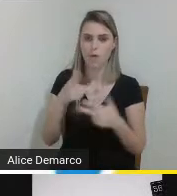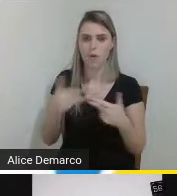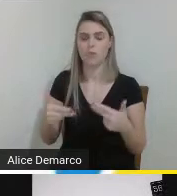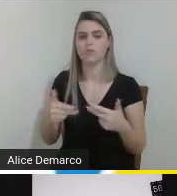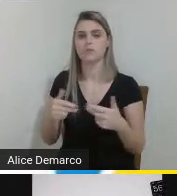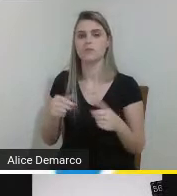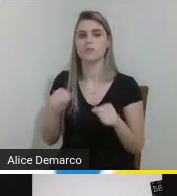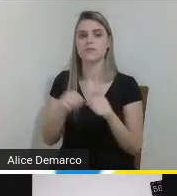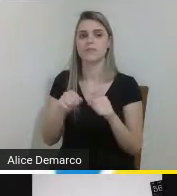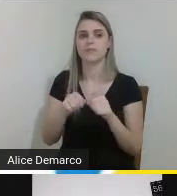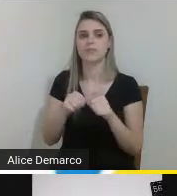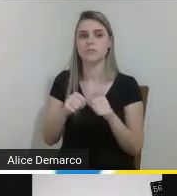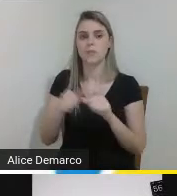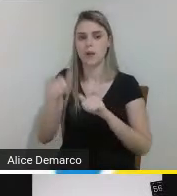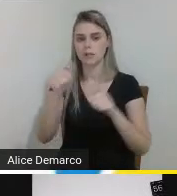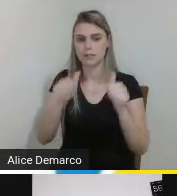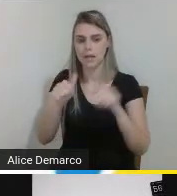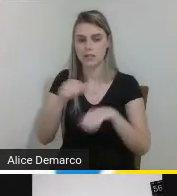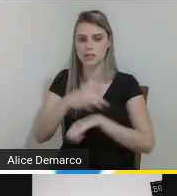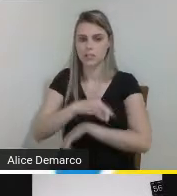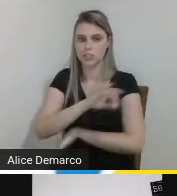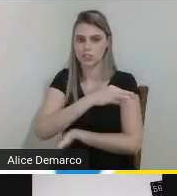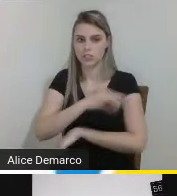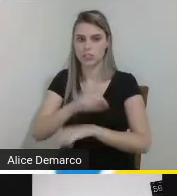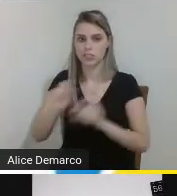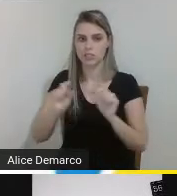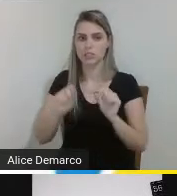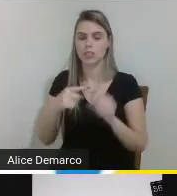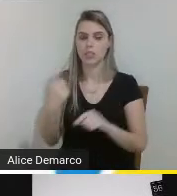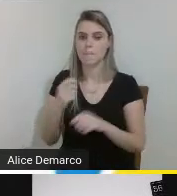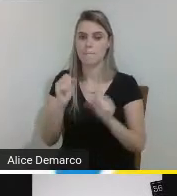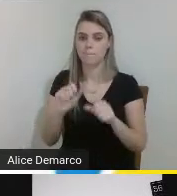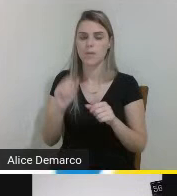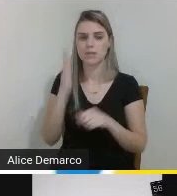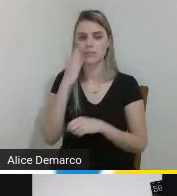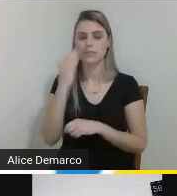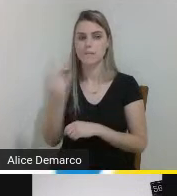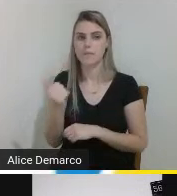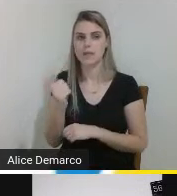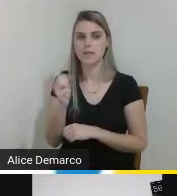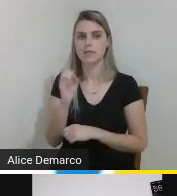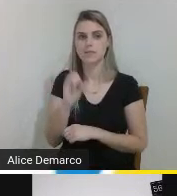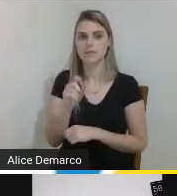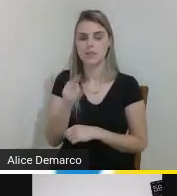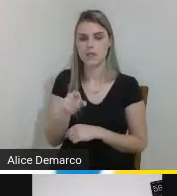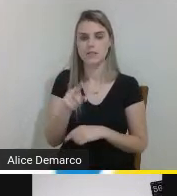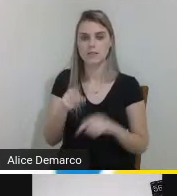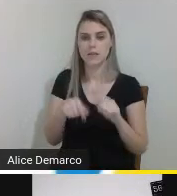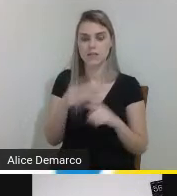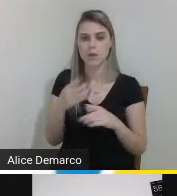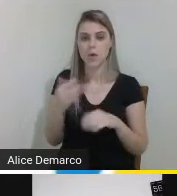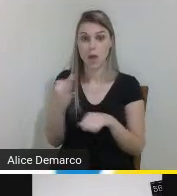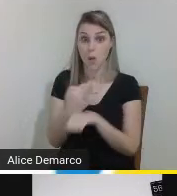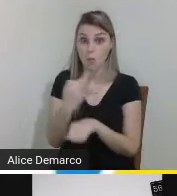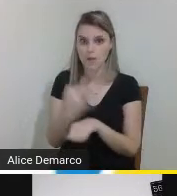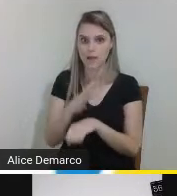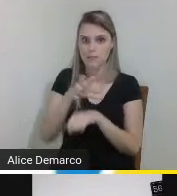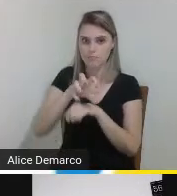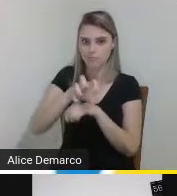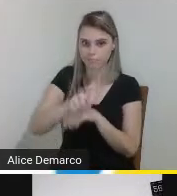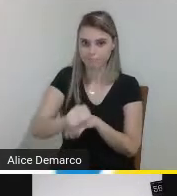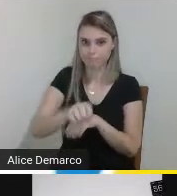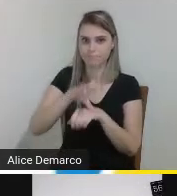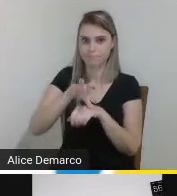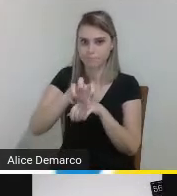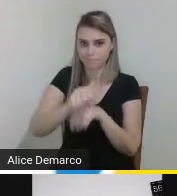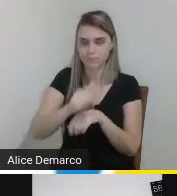análises estáticas de engenharia para que nós pudéssemos saber se o nosso produto iria aguentar as pressões de tensões